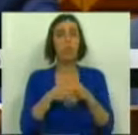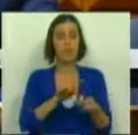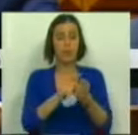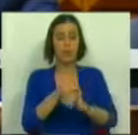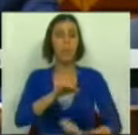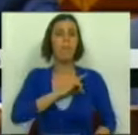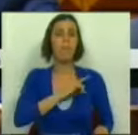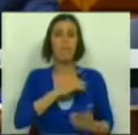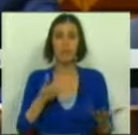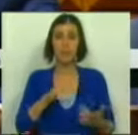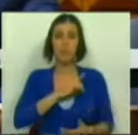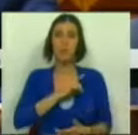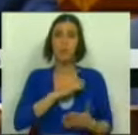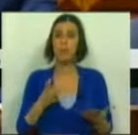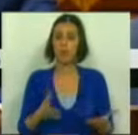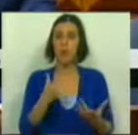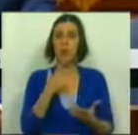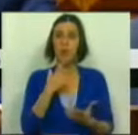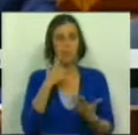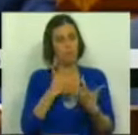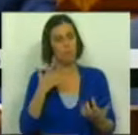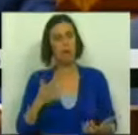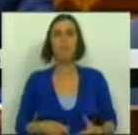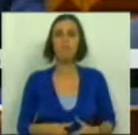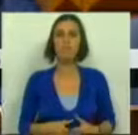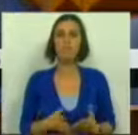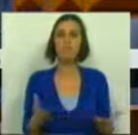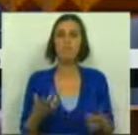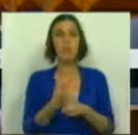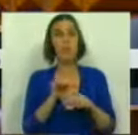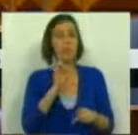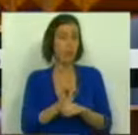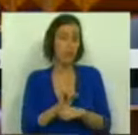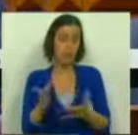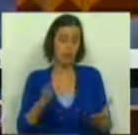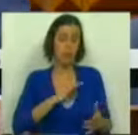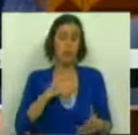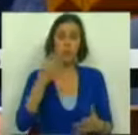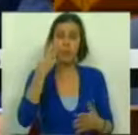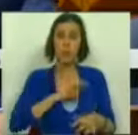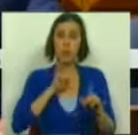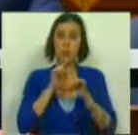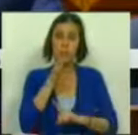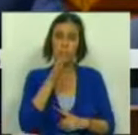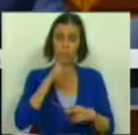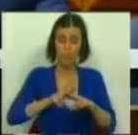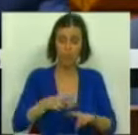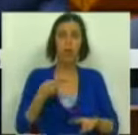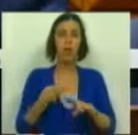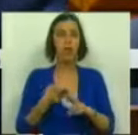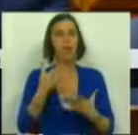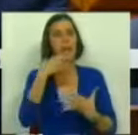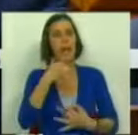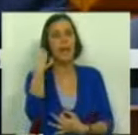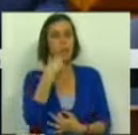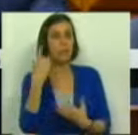processo de privatizações, é muito acentuado. E, por isso mesmo, Srs. Presidentes, Srs. Deputados, o reforço da